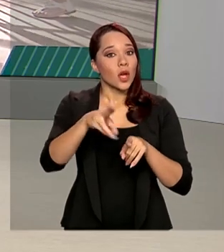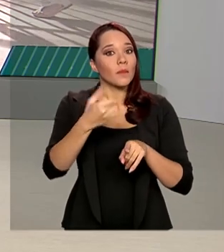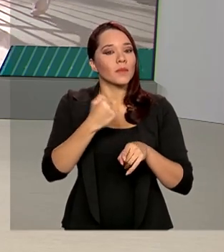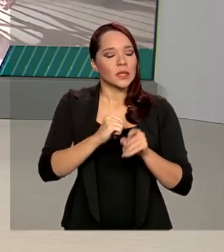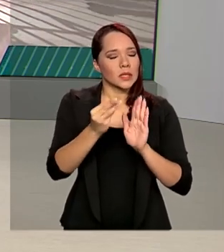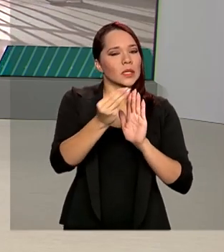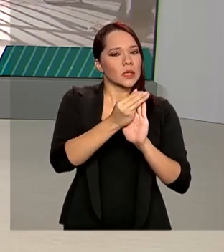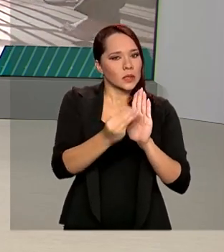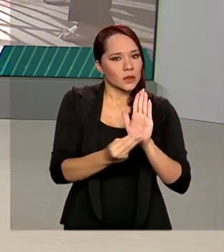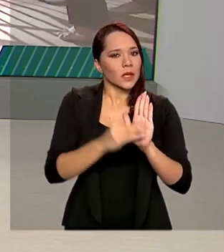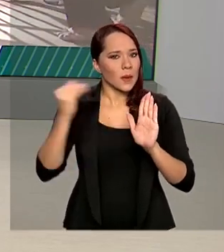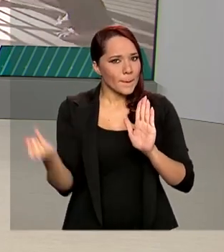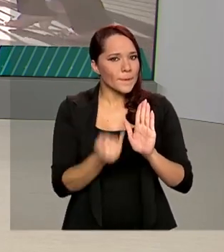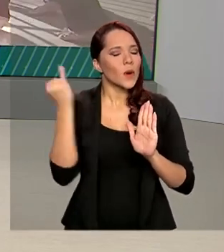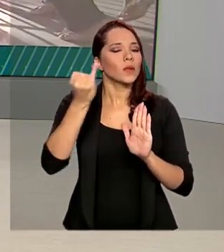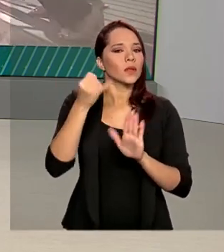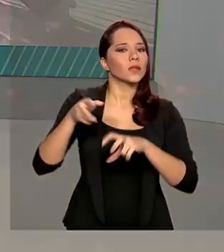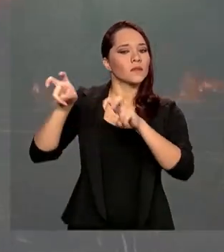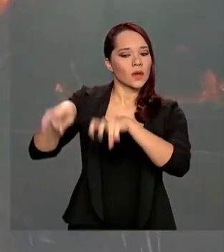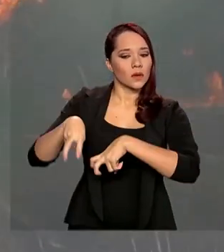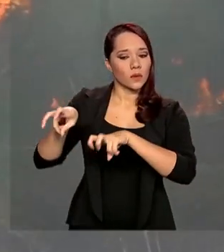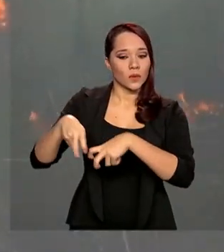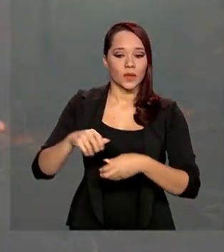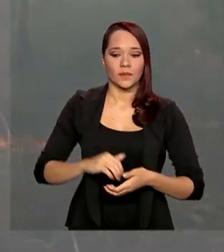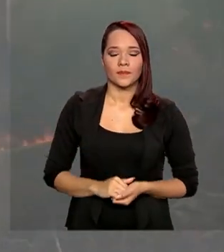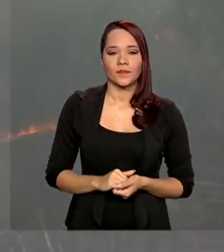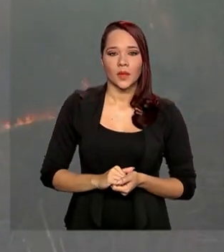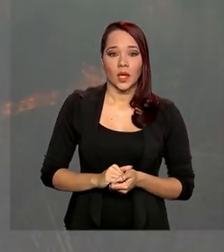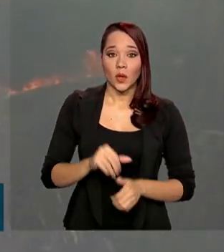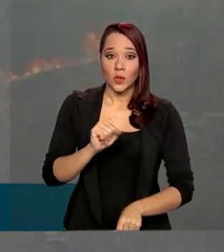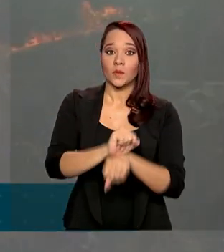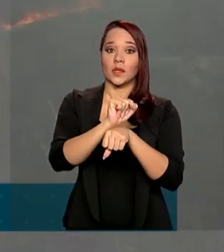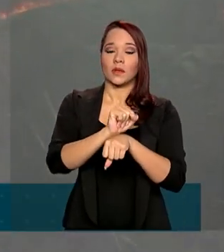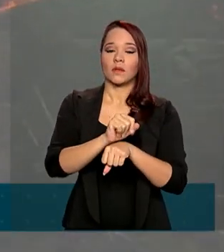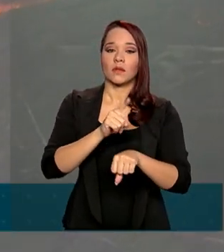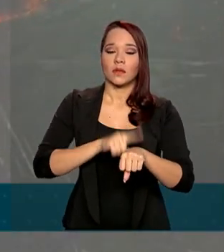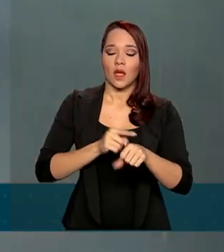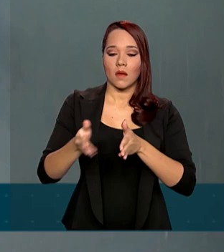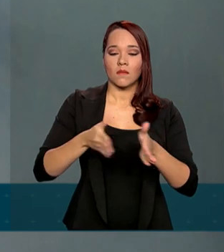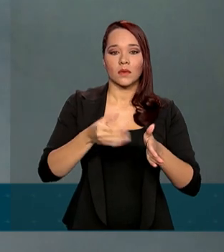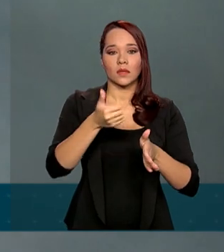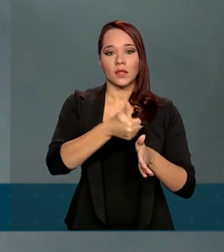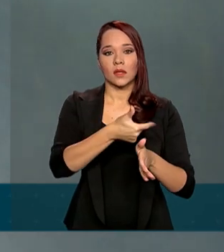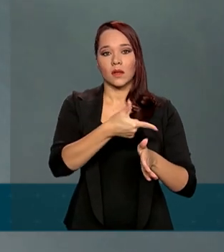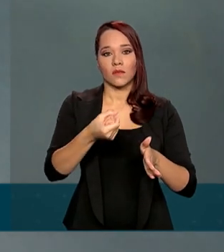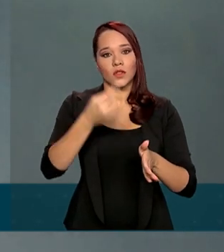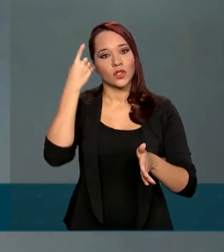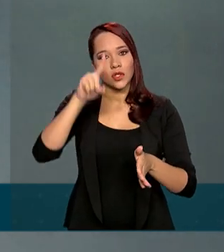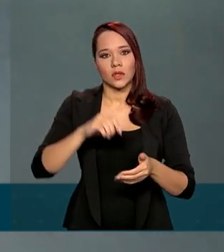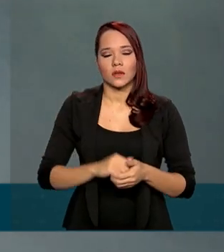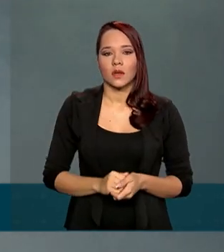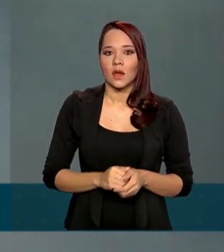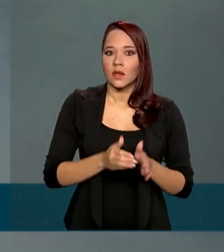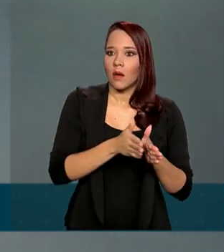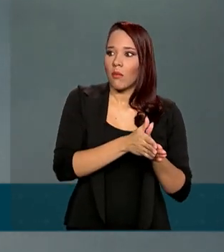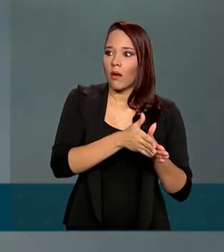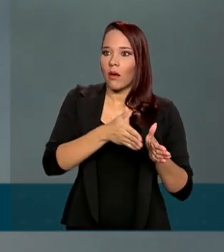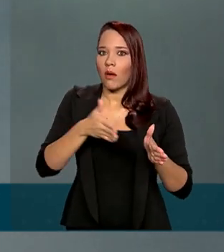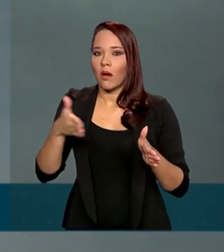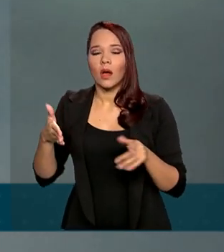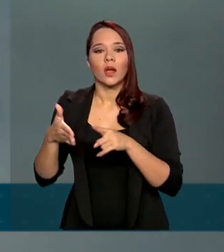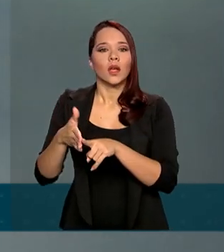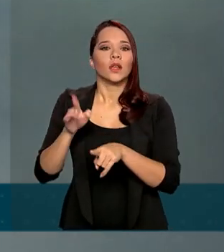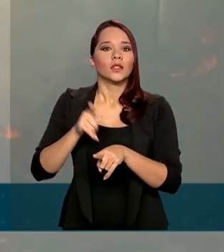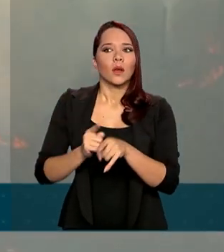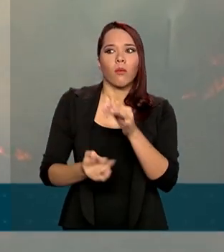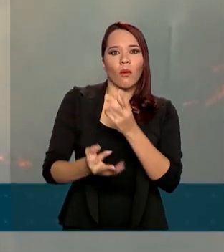essencial para a prática agrícola. A suspensão vale por 120 dias. Historicamente, a maior incidência de focos de